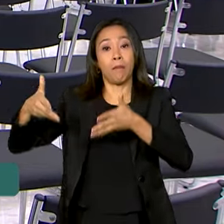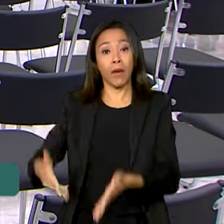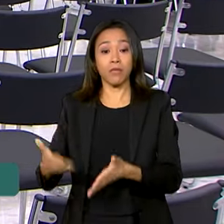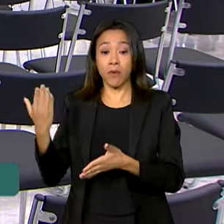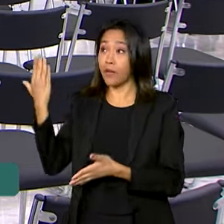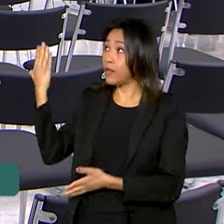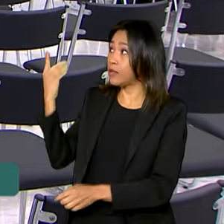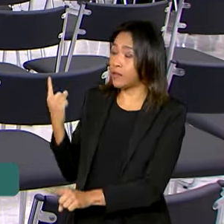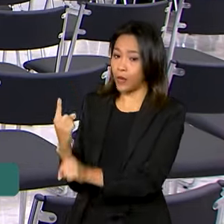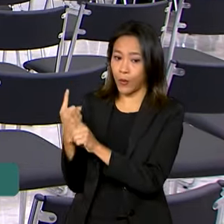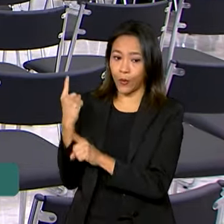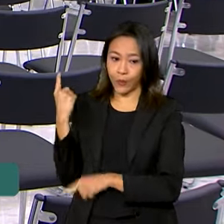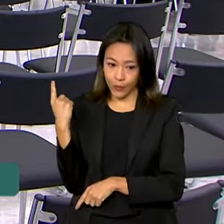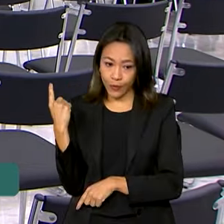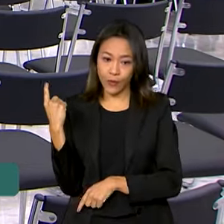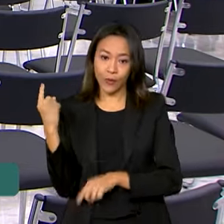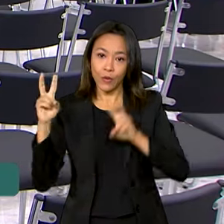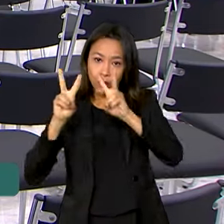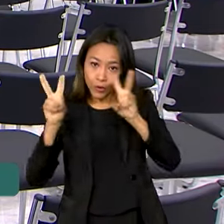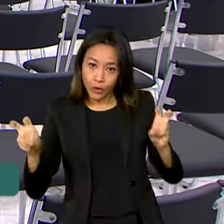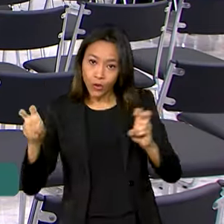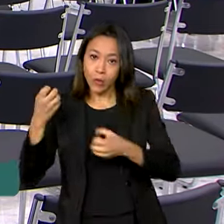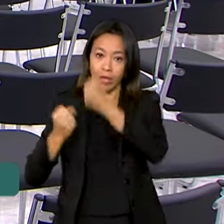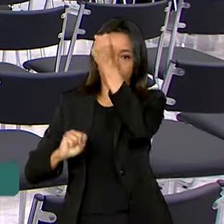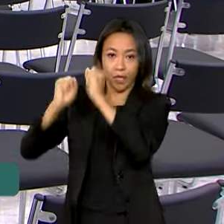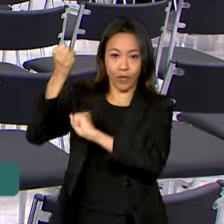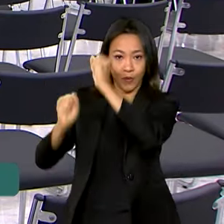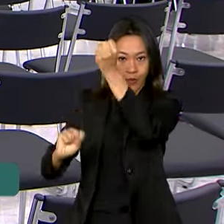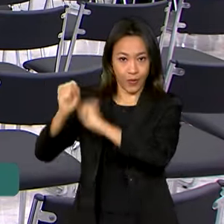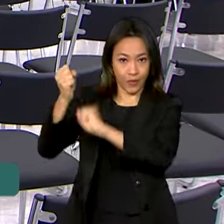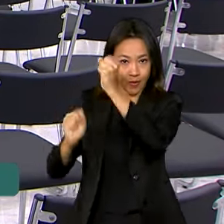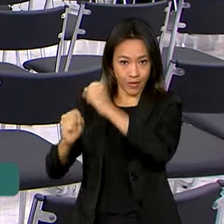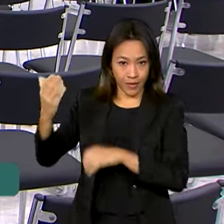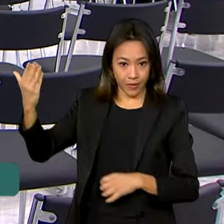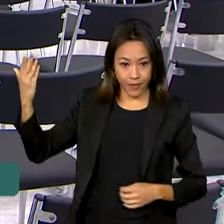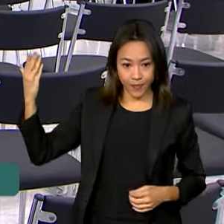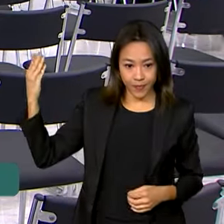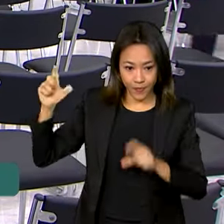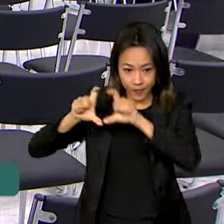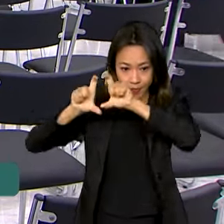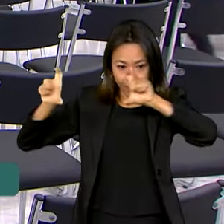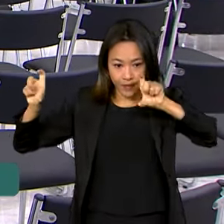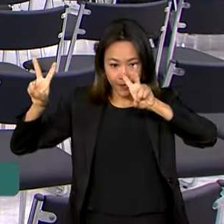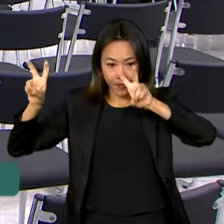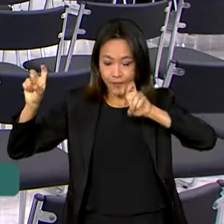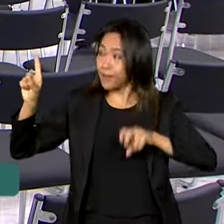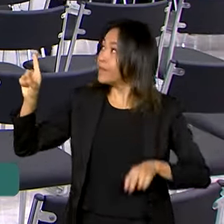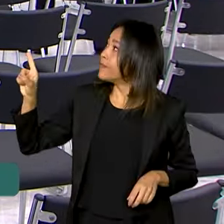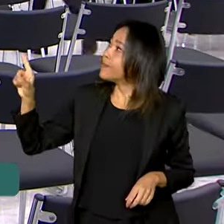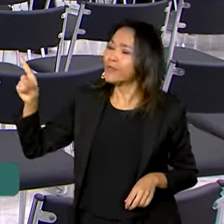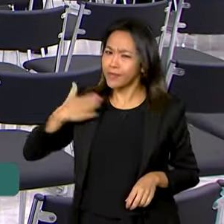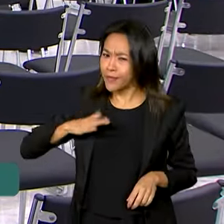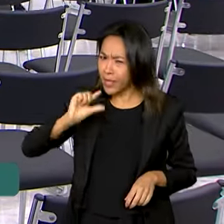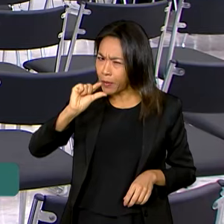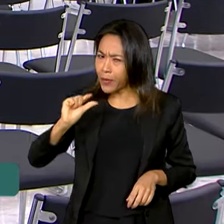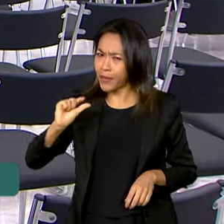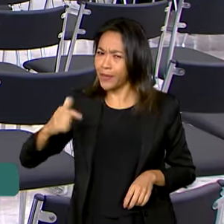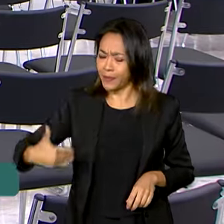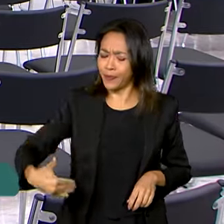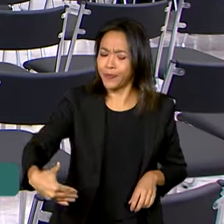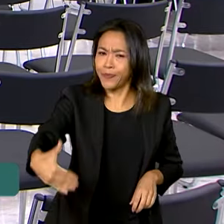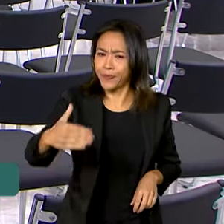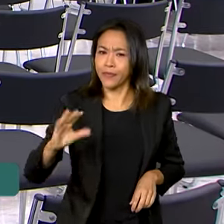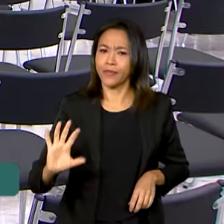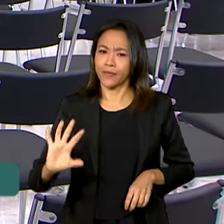aqui, que é o Nova Indústria Brasil Missão 4, Indústria e Revolução Digital. Esse evento vai ocorrer daqui a pouquinho aqui no Palácio do